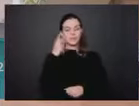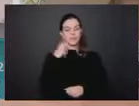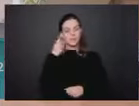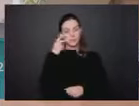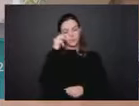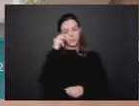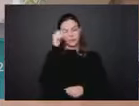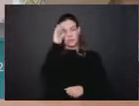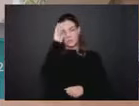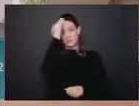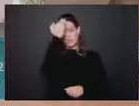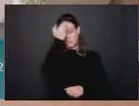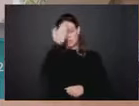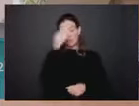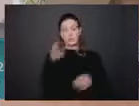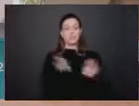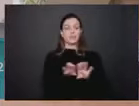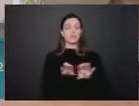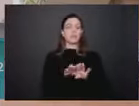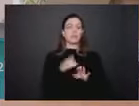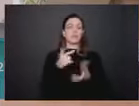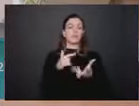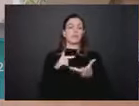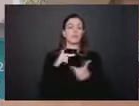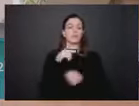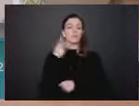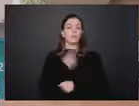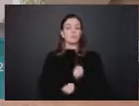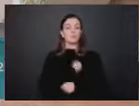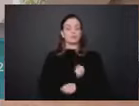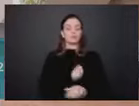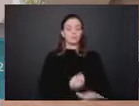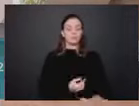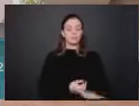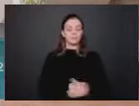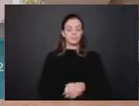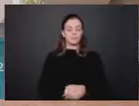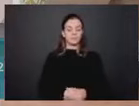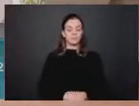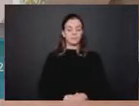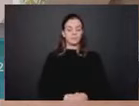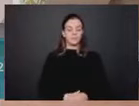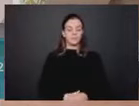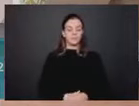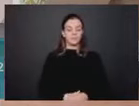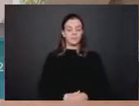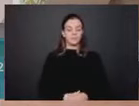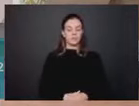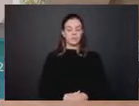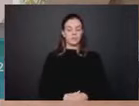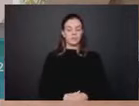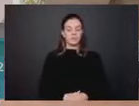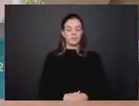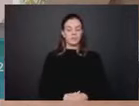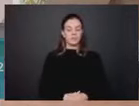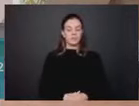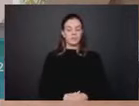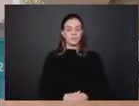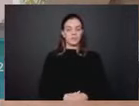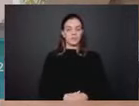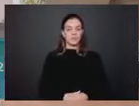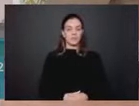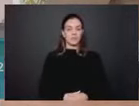e aos demais vereadores aqui presentes. E as palavras também do nosso presidente da ASBAS,